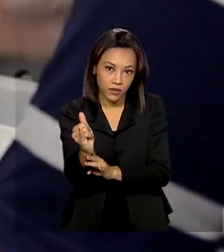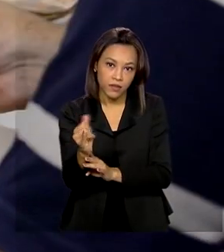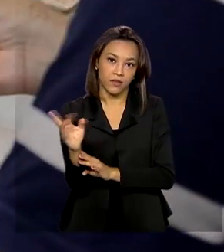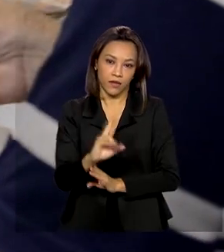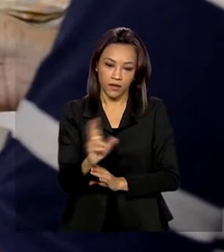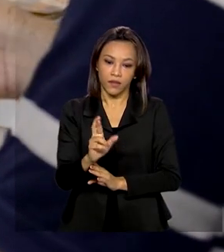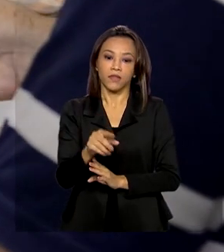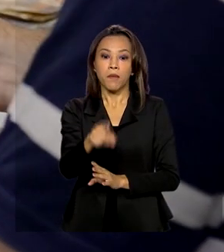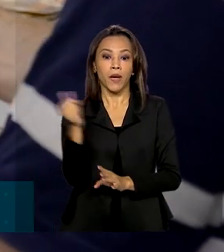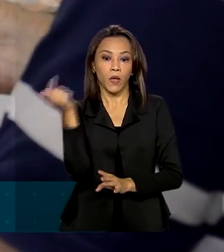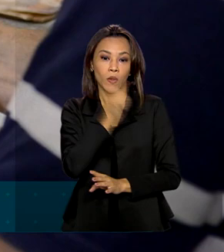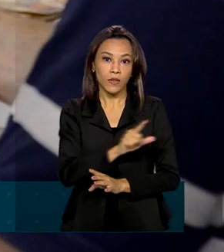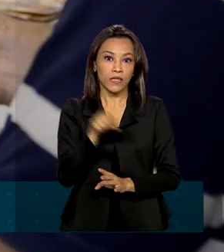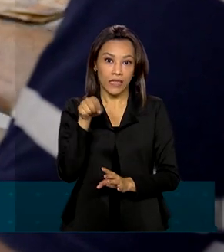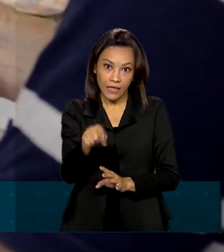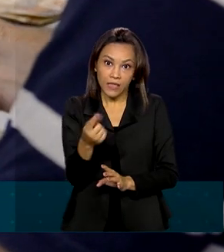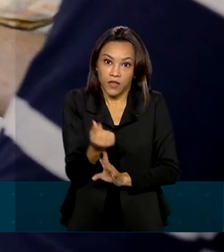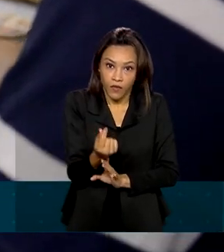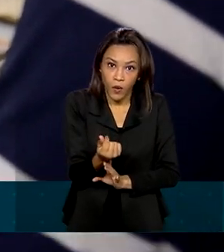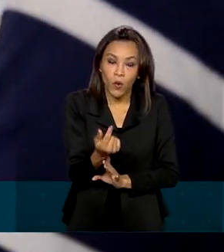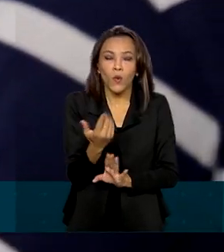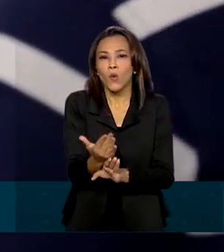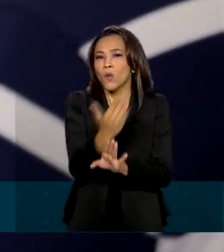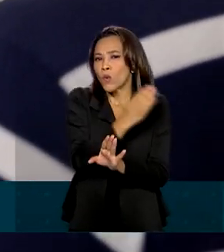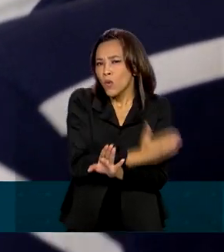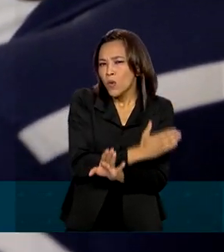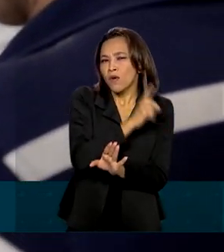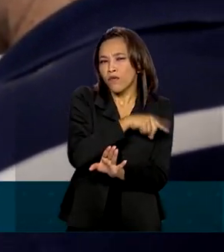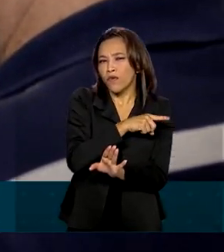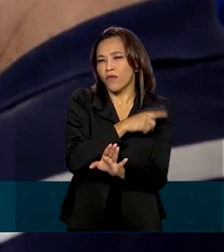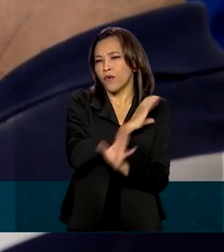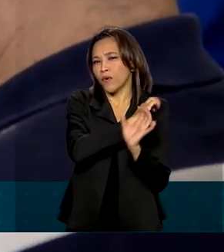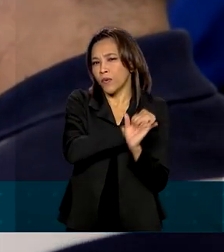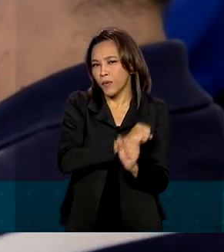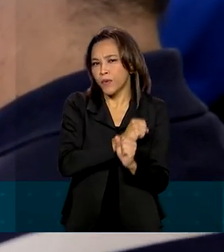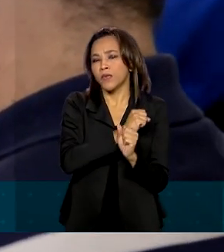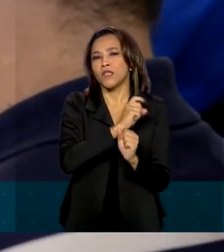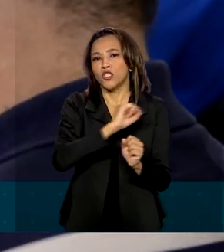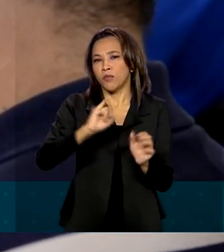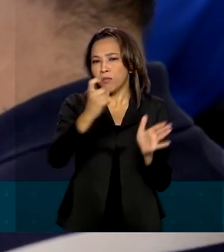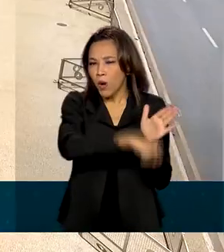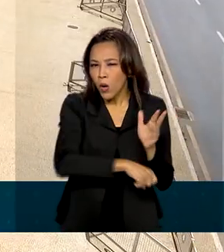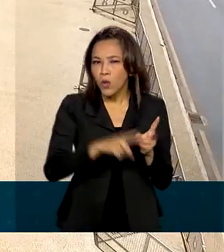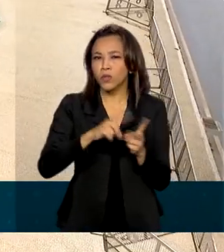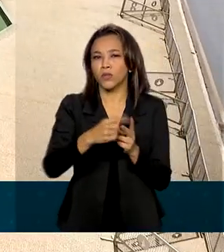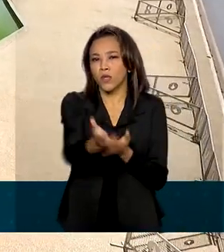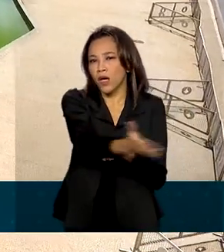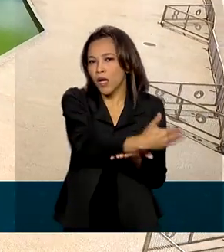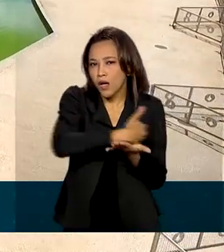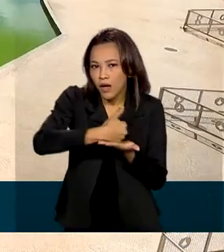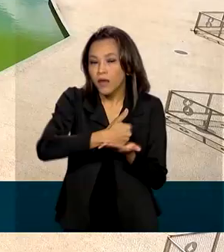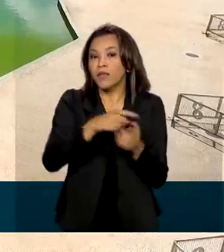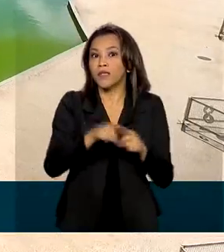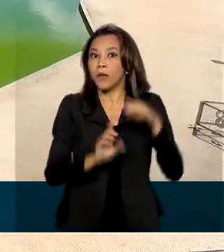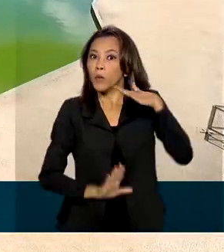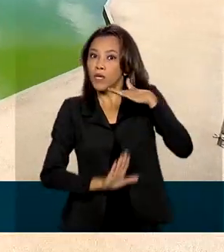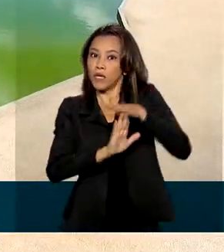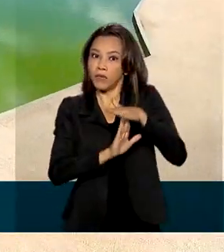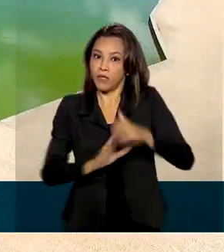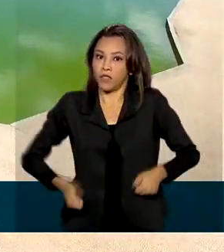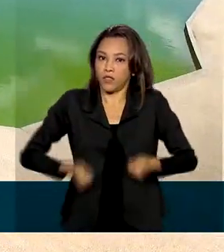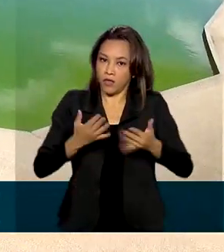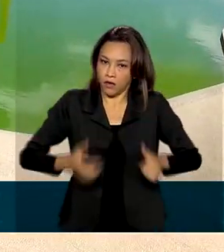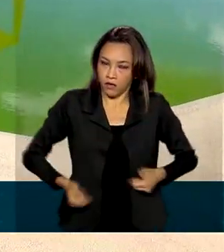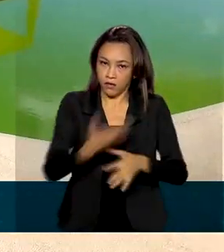Para chegar a este valor, foi levada em conta a projeção de receitas com impostos e contribuições e o teto de gastos do governo